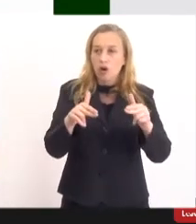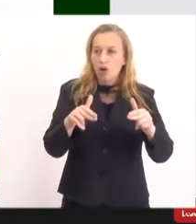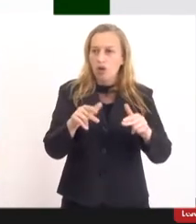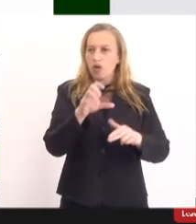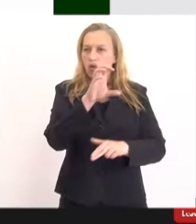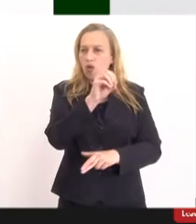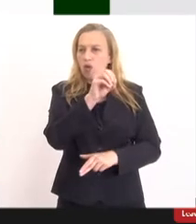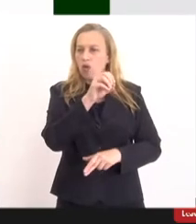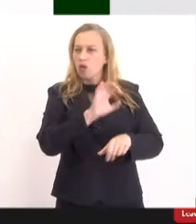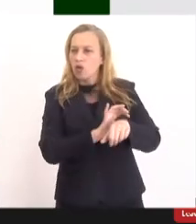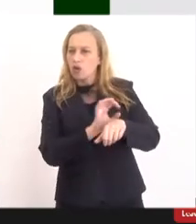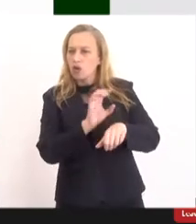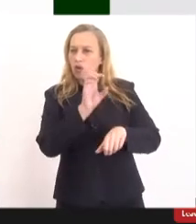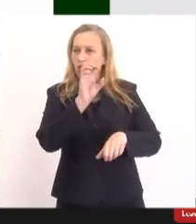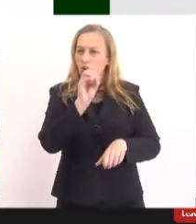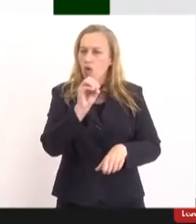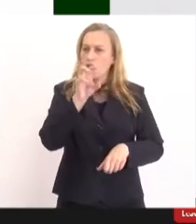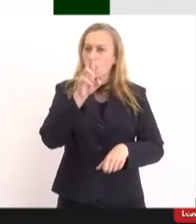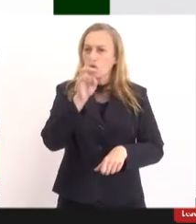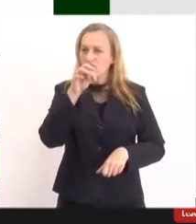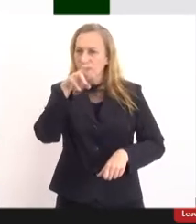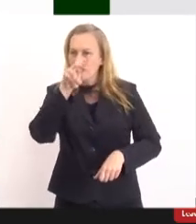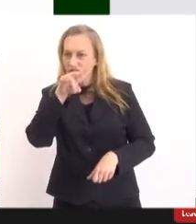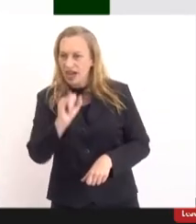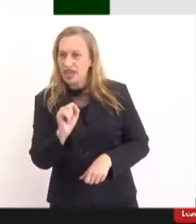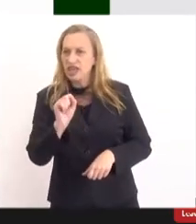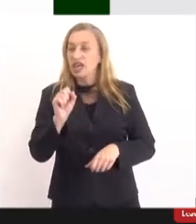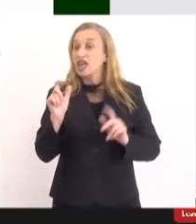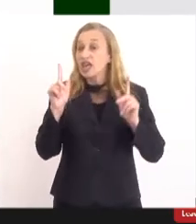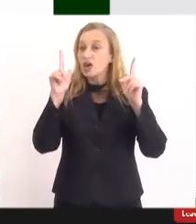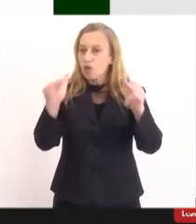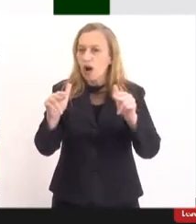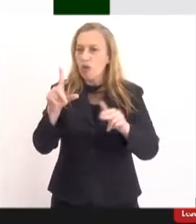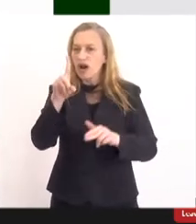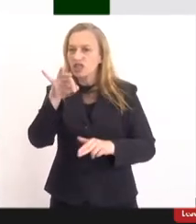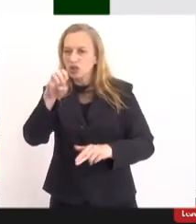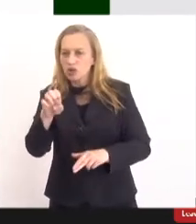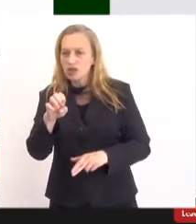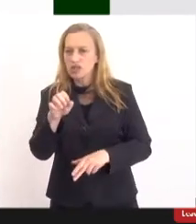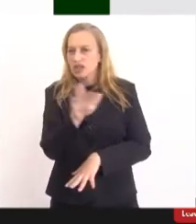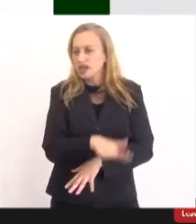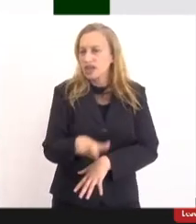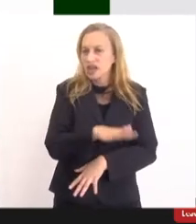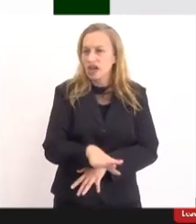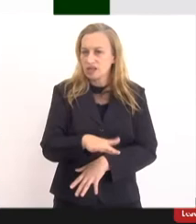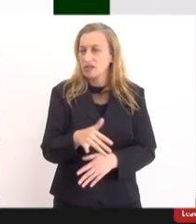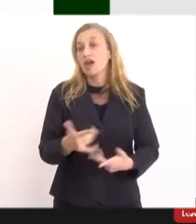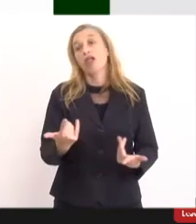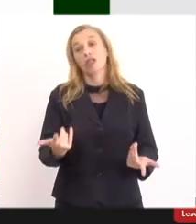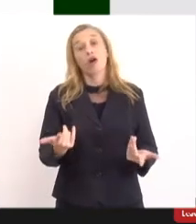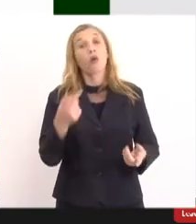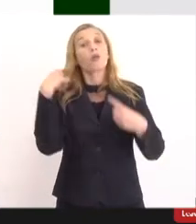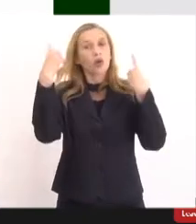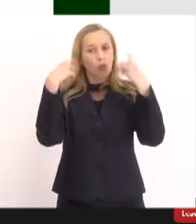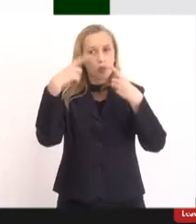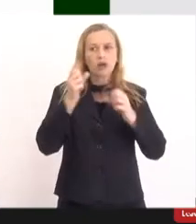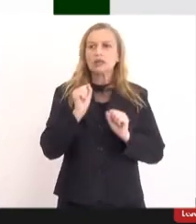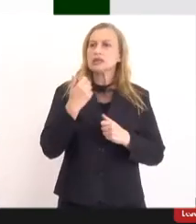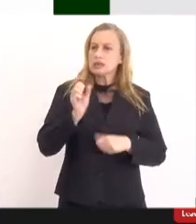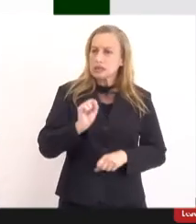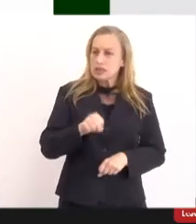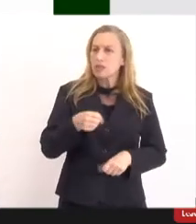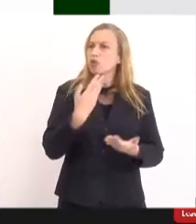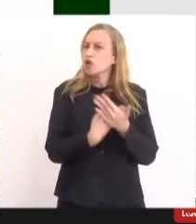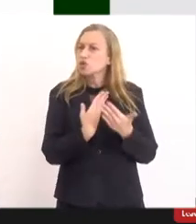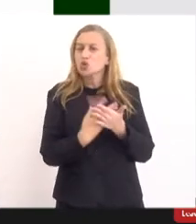crianças, eles vão dar em adultos. Uma criança de 6 anos tem, em média, 20 quilos. Então, isso é bastante preocupante, porque são